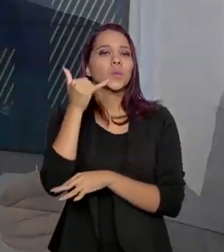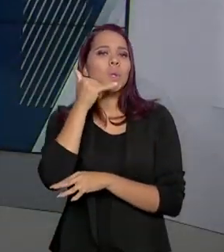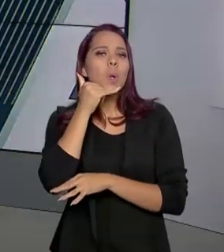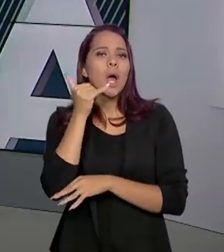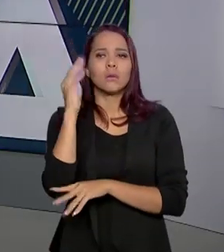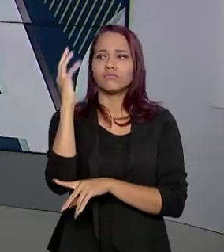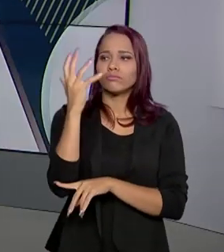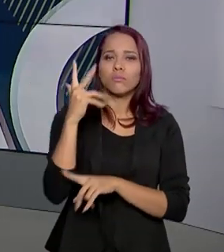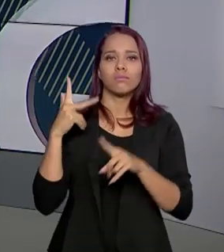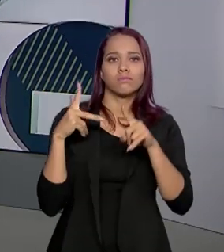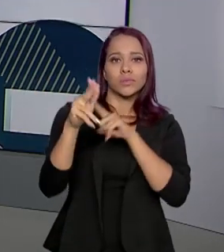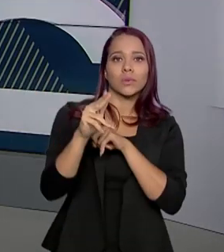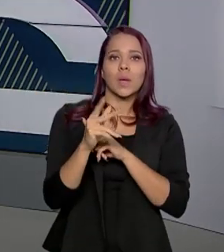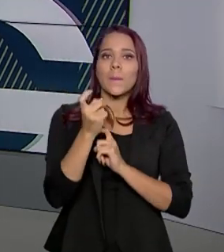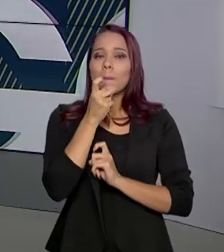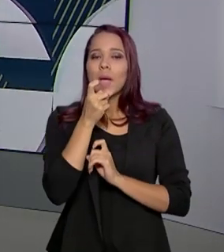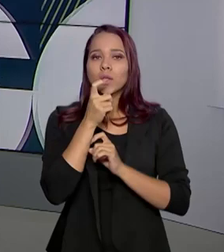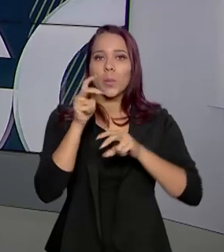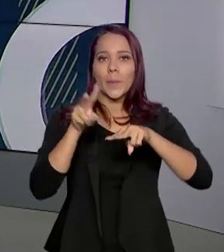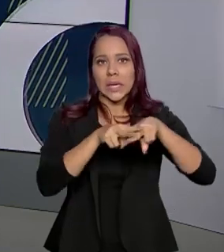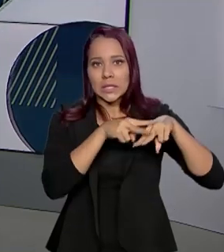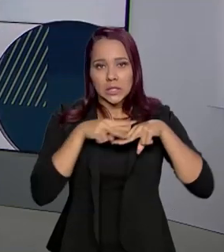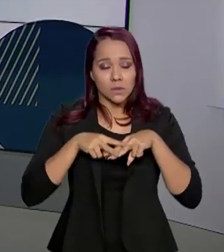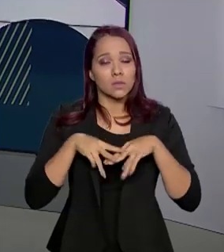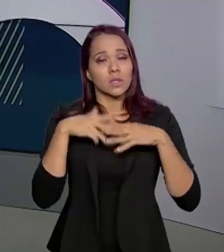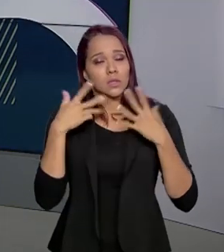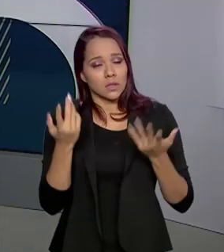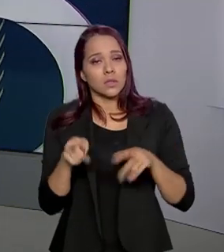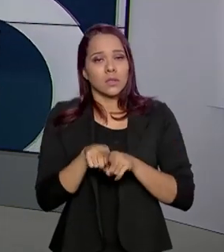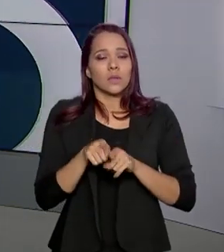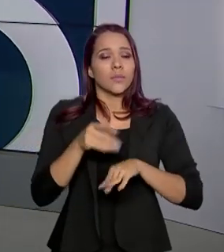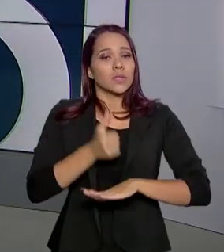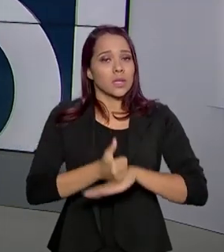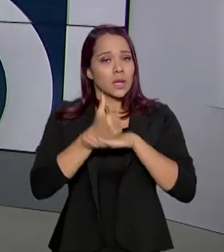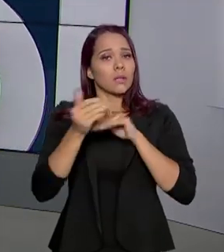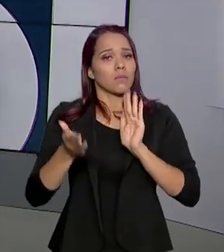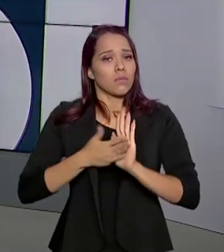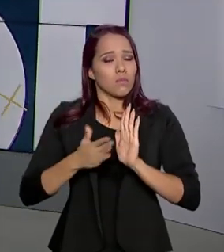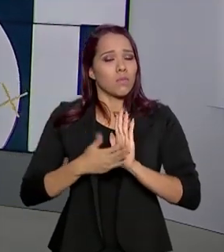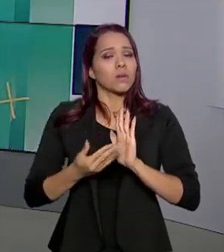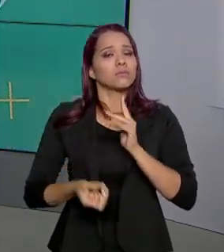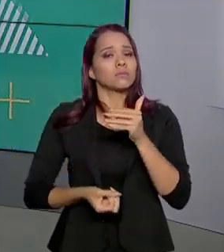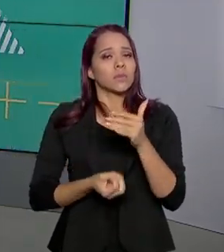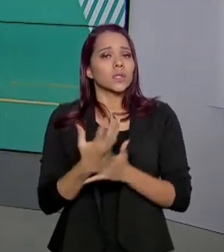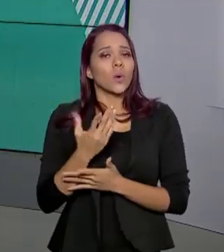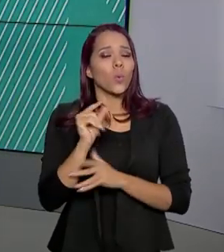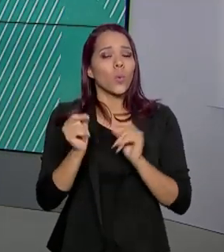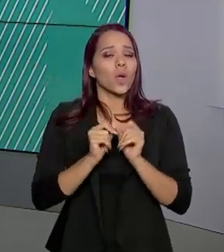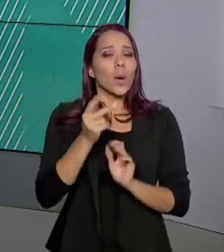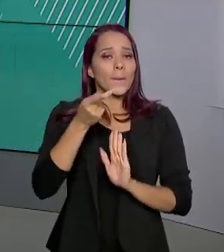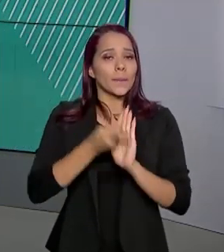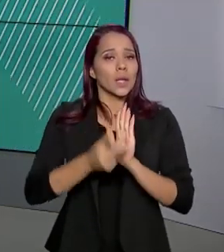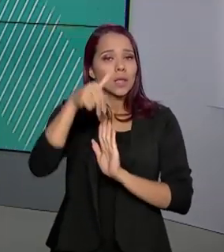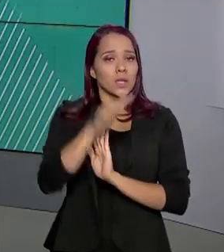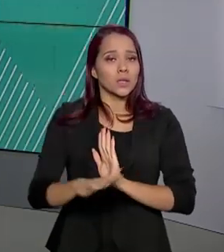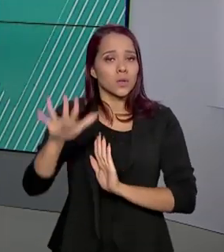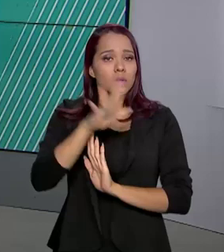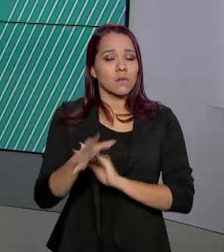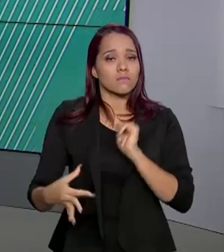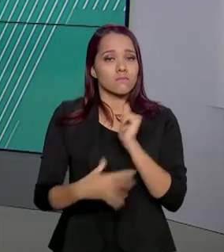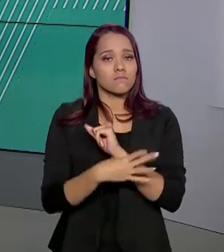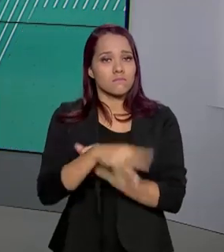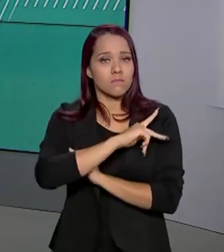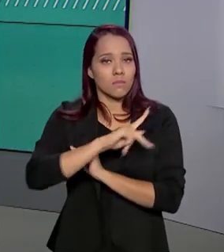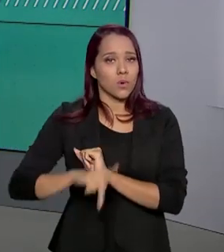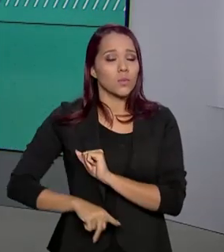celular próximo às unidades prisionais. Além disso, os secretários propuseram a criação de um Plano Nacional de Segurança Pública